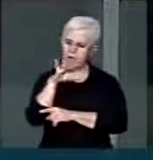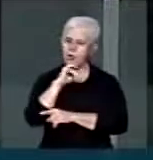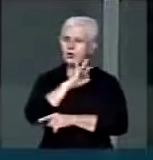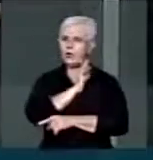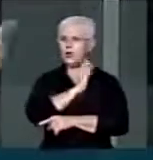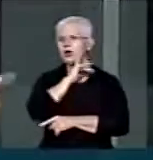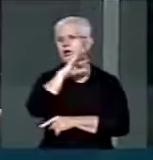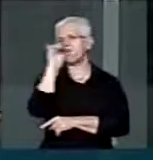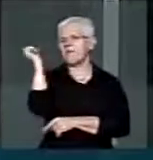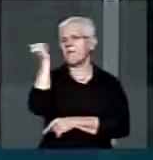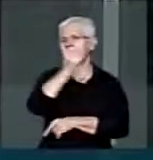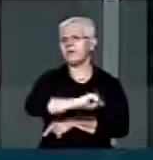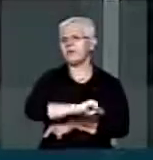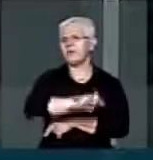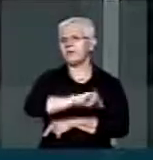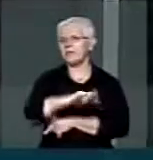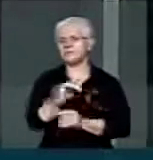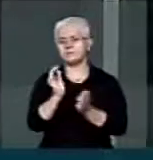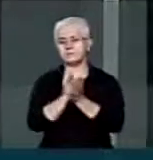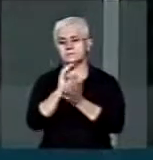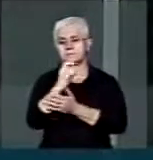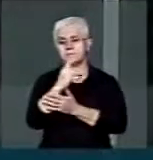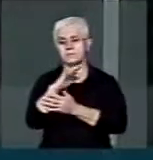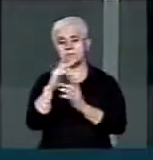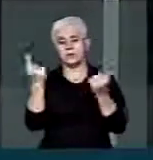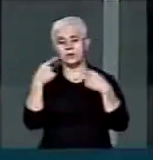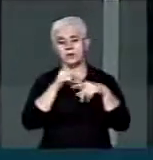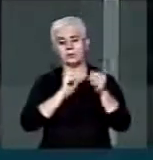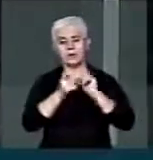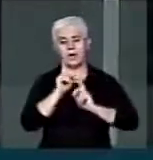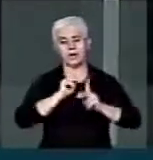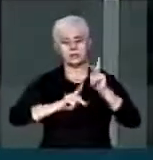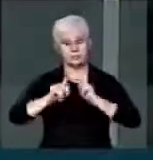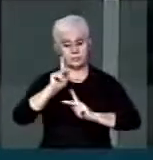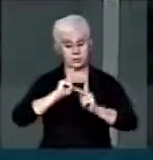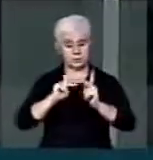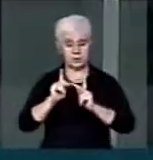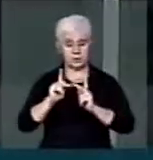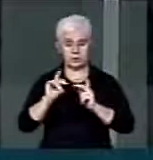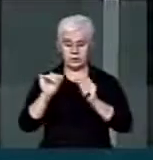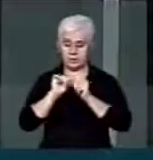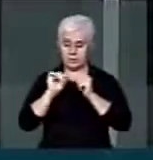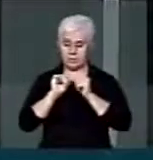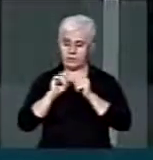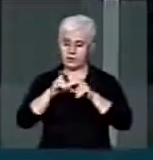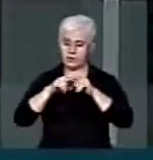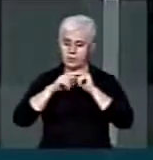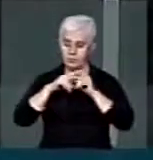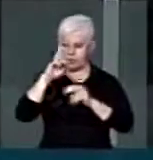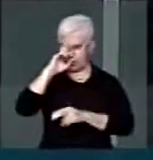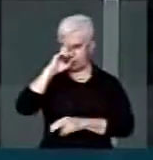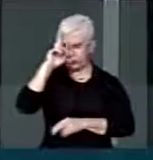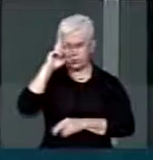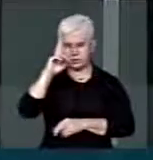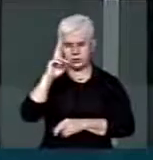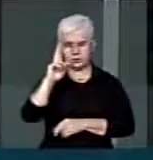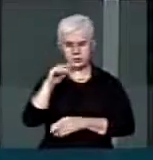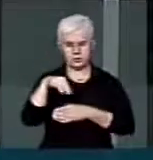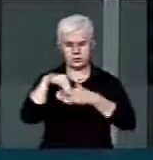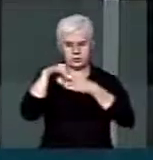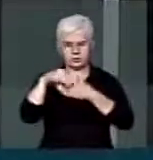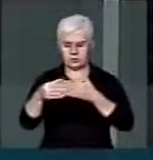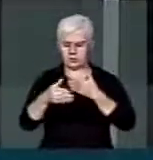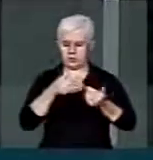para aqueles crimes contra a administração pública praticados pelas autoridades, independentemente do